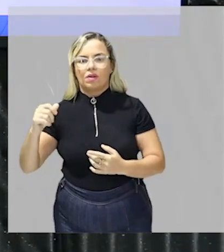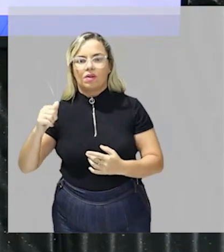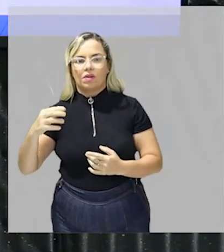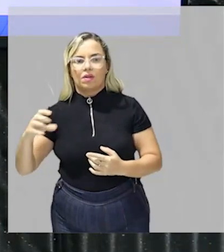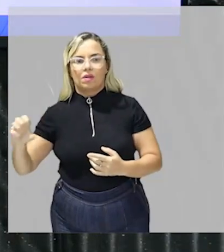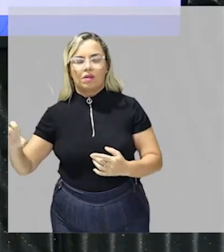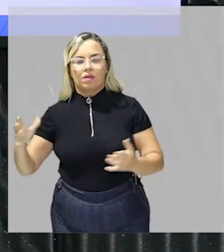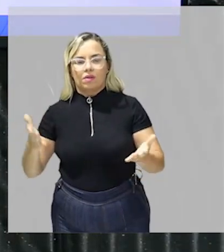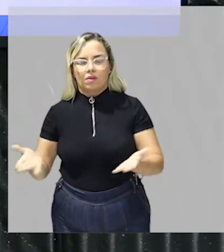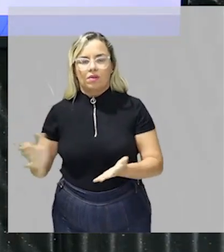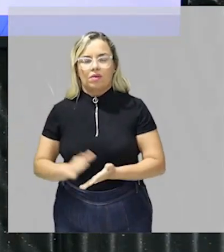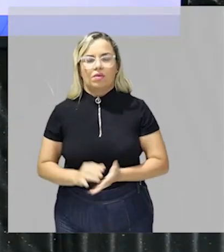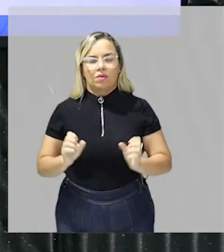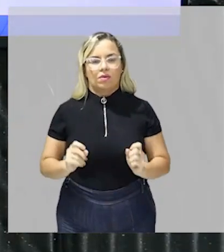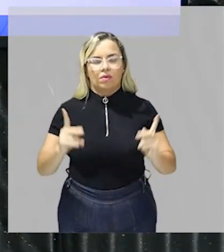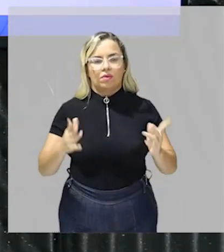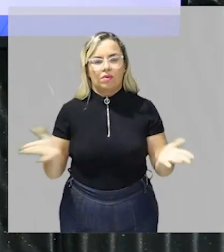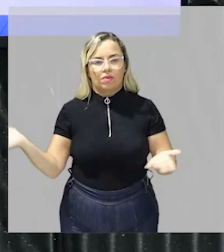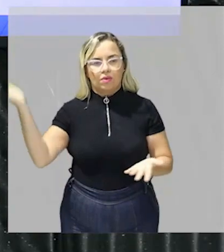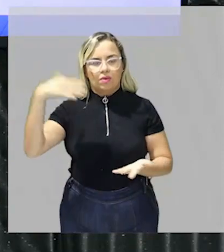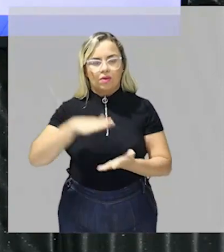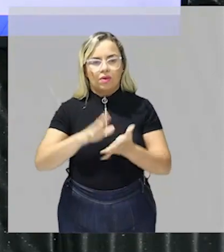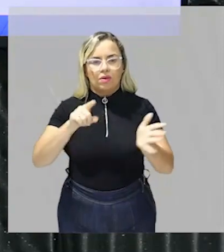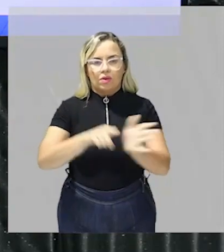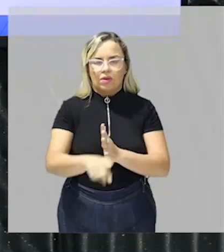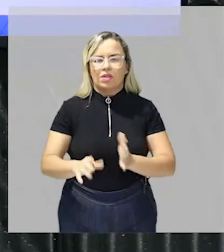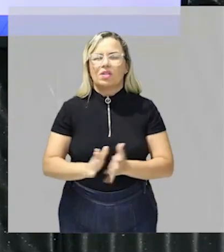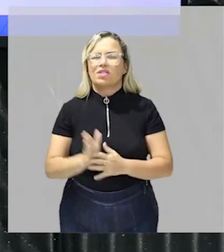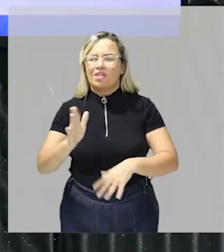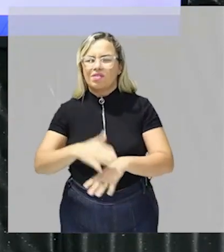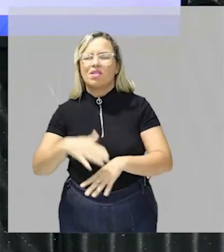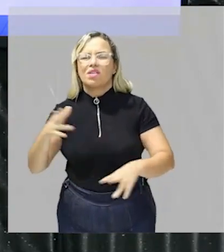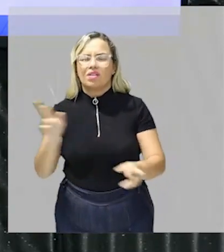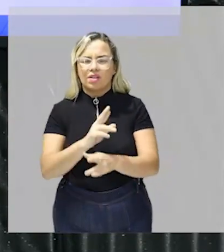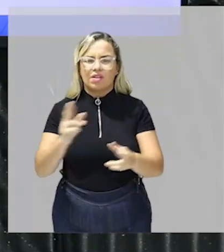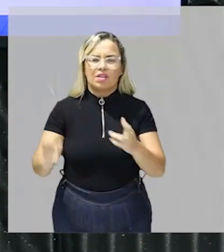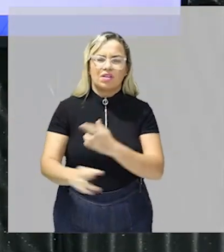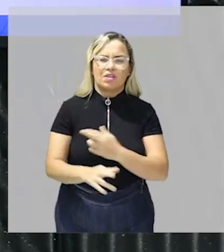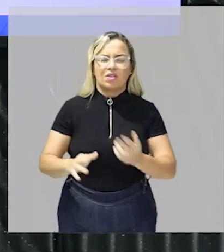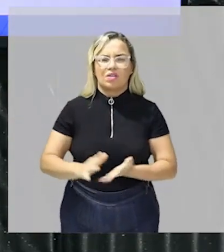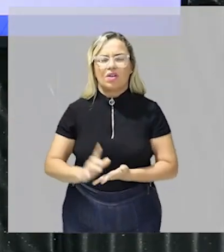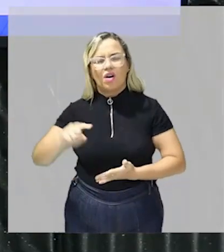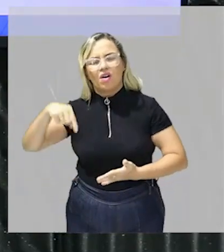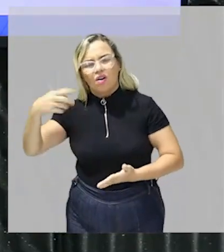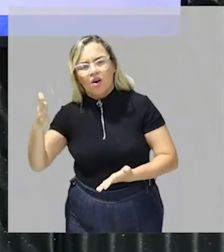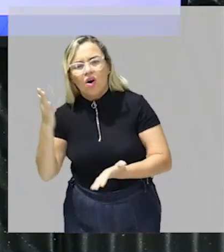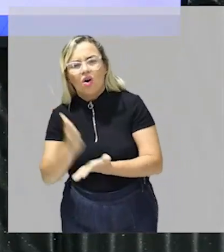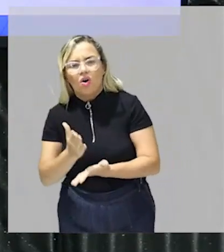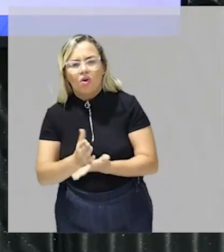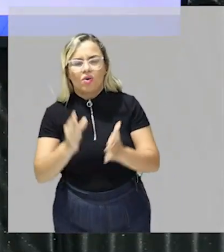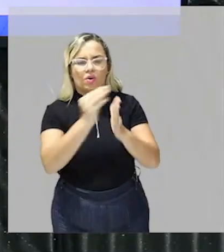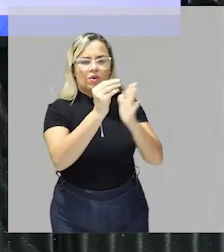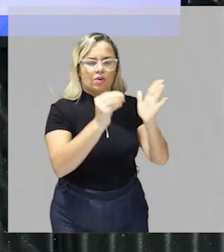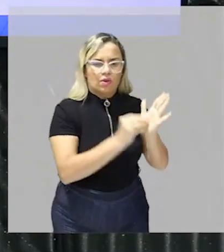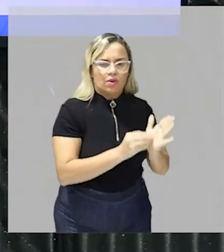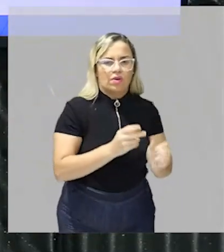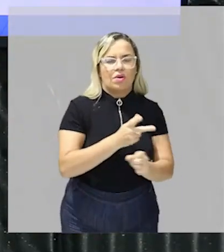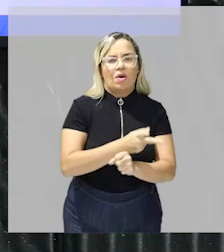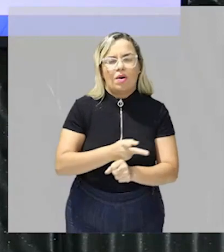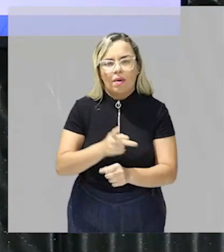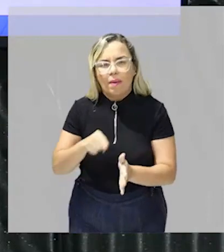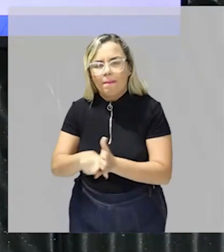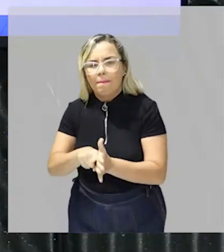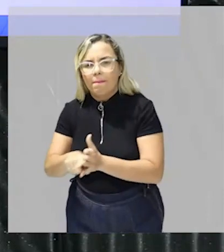então aí vamos para as questões tem mais relações tá vocês vão estudar em outras aulas vão buscar lá